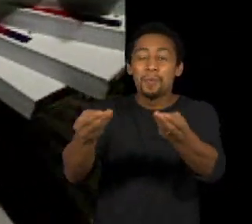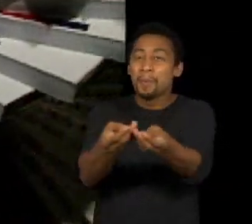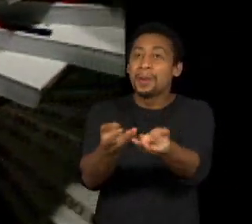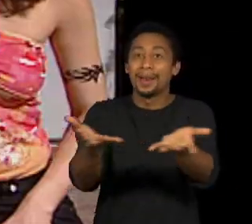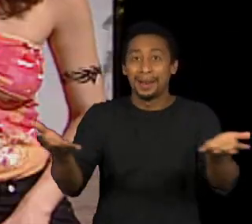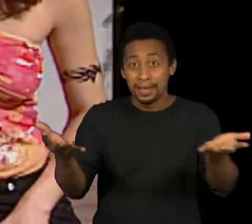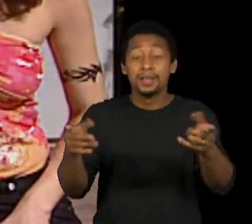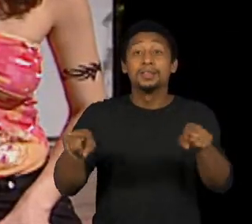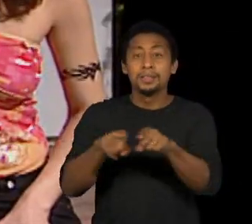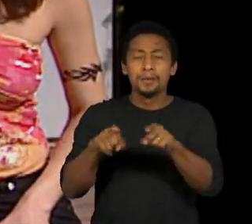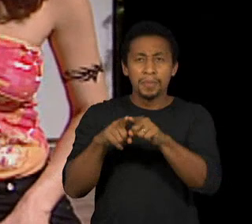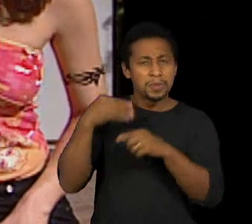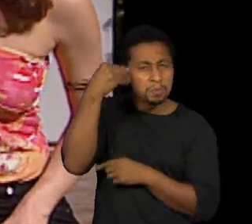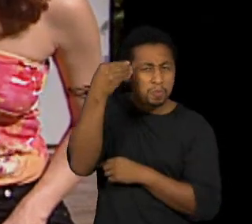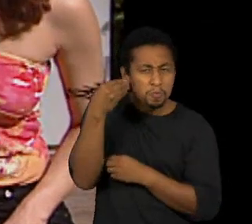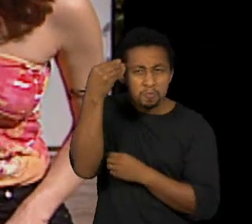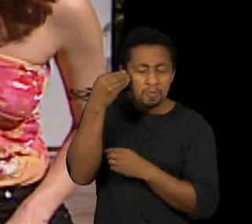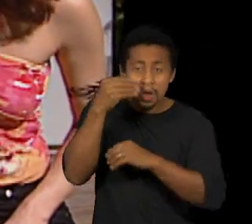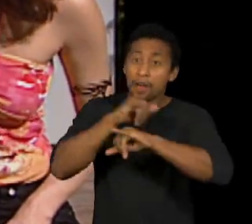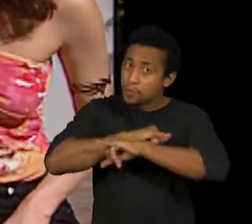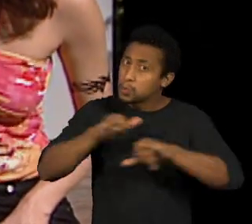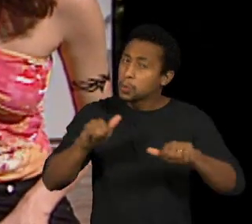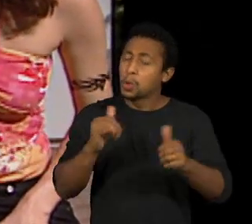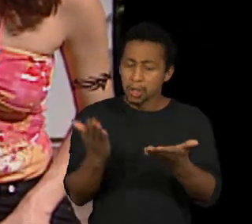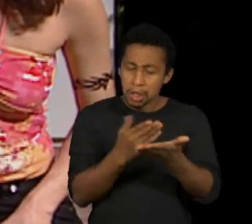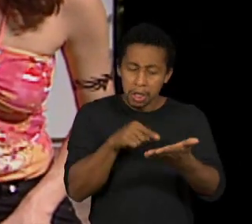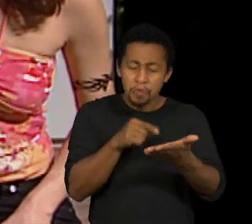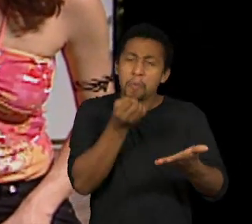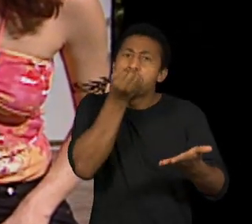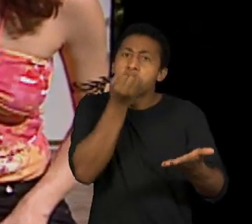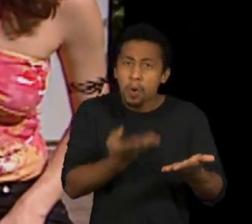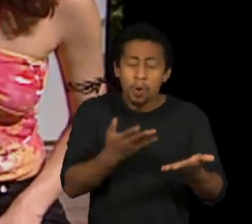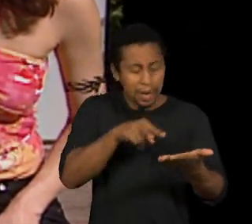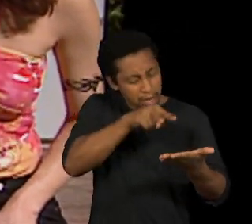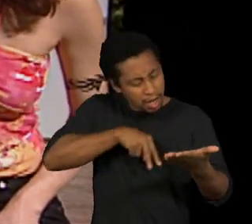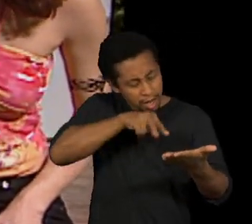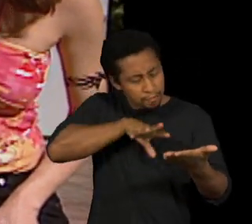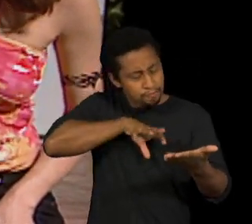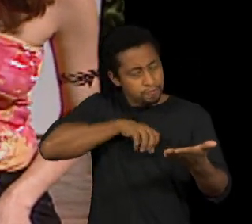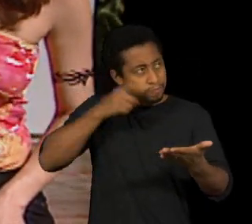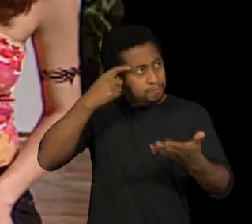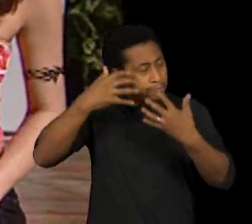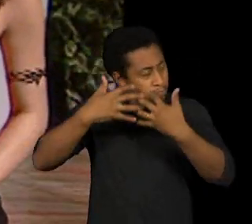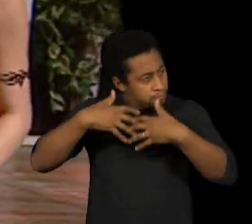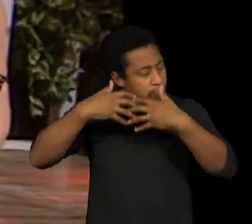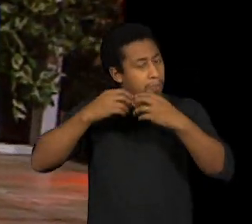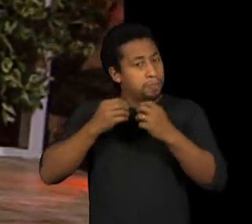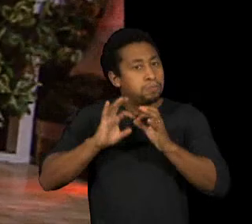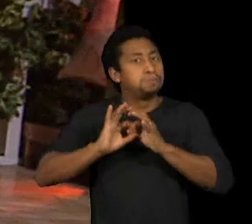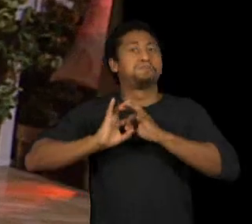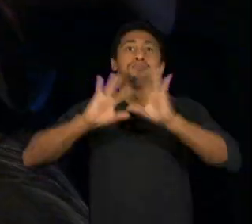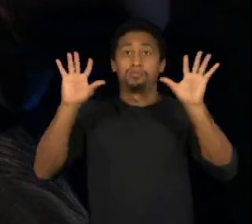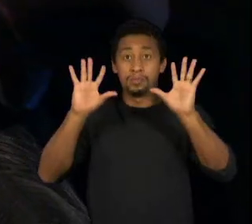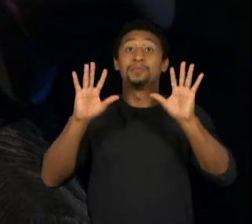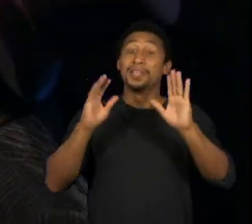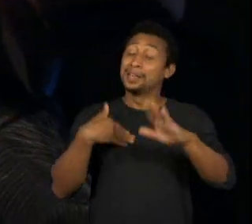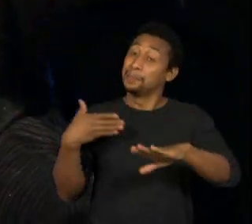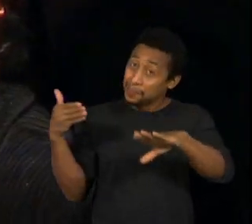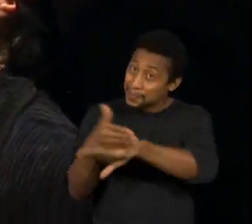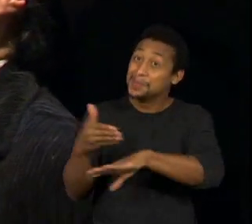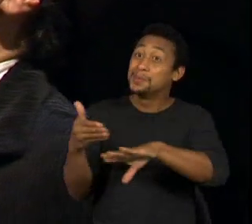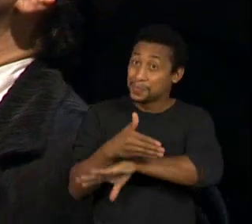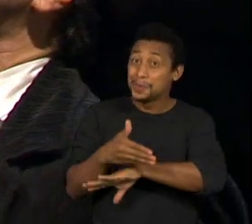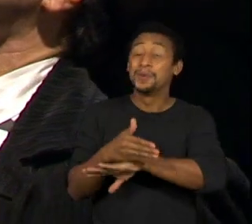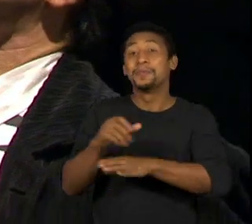pessoais. Celso Frateschi, em seu primeiro trabalho como ator profissional, estava lá, no Teatro Jornal, e foi um dos